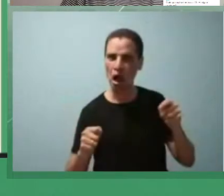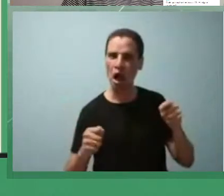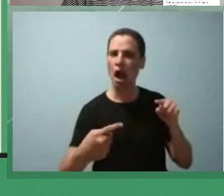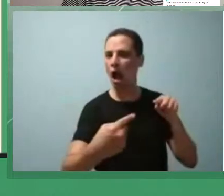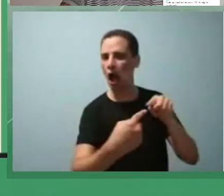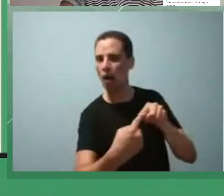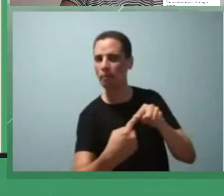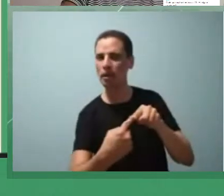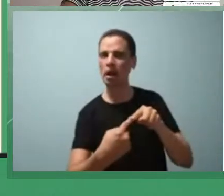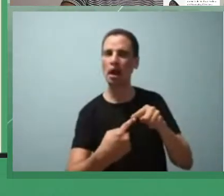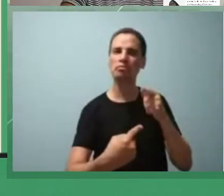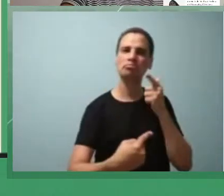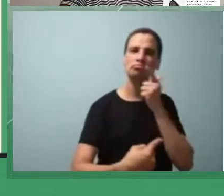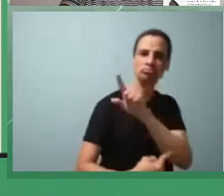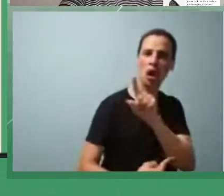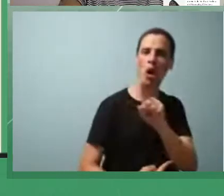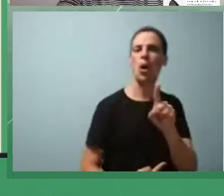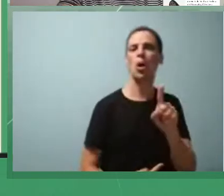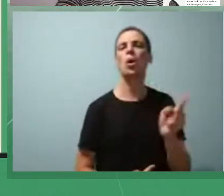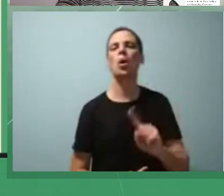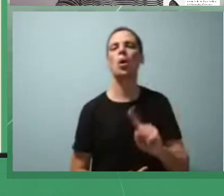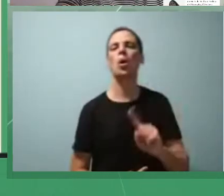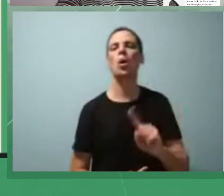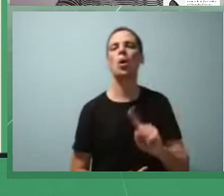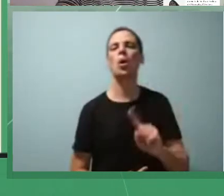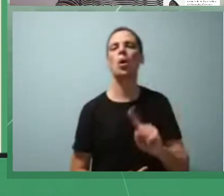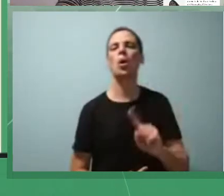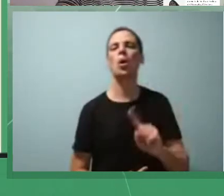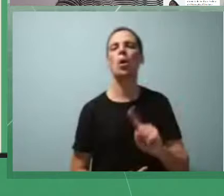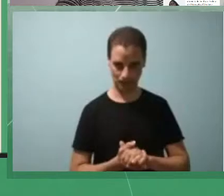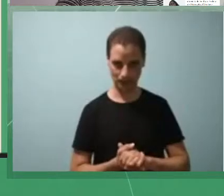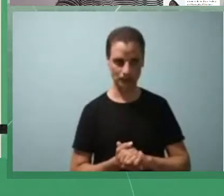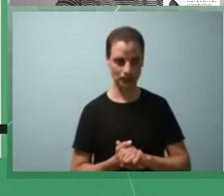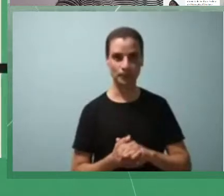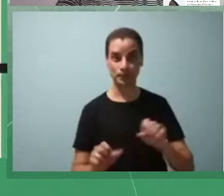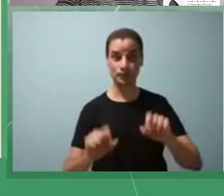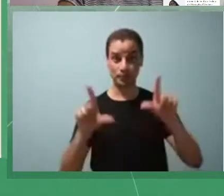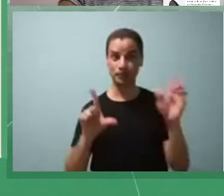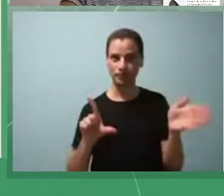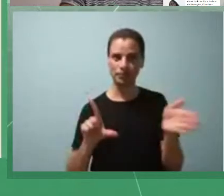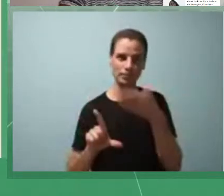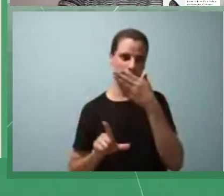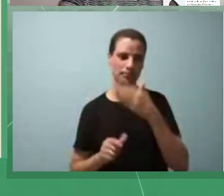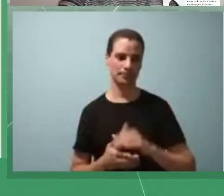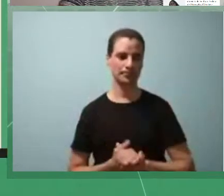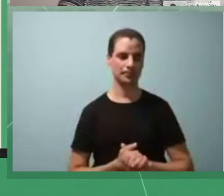essa proposta em sala de aula pode passar professor por favor